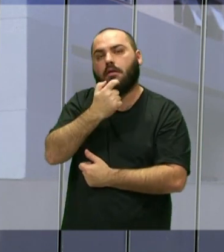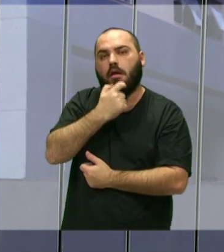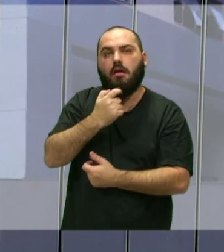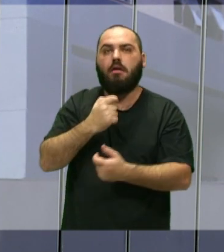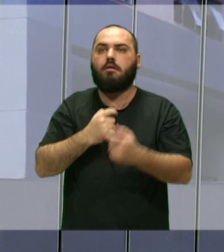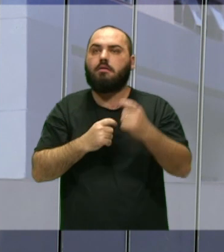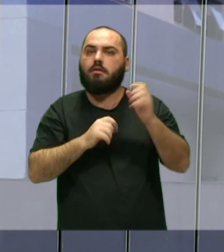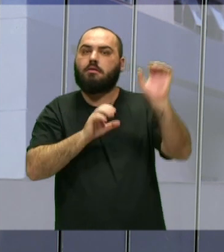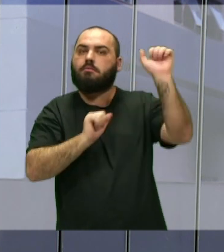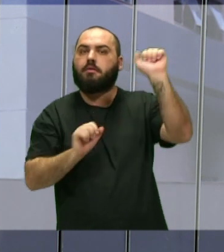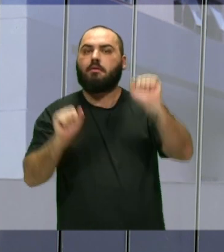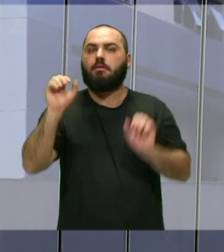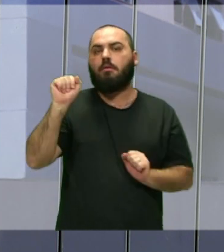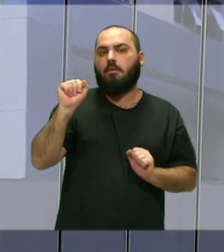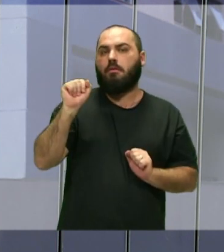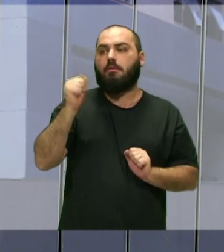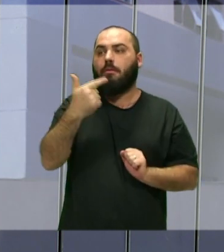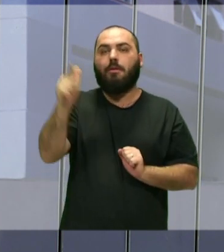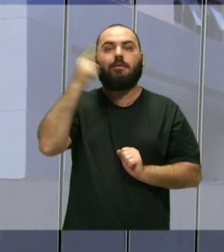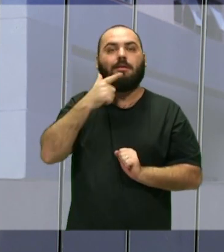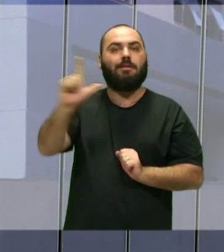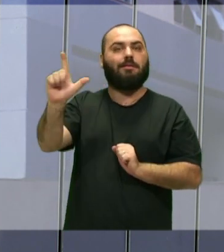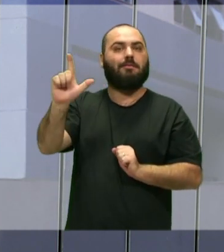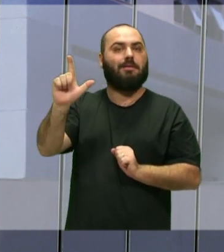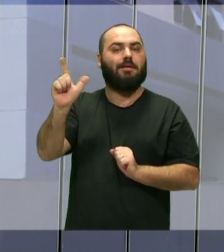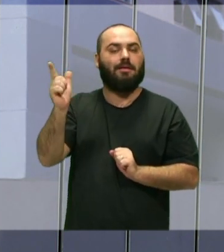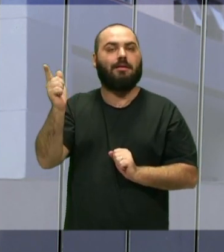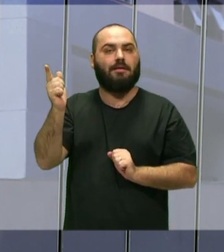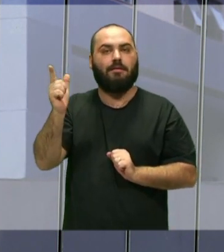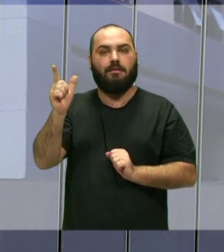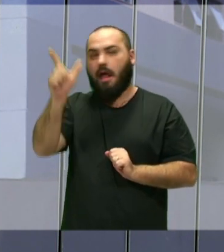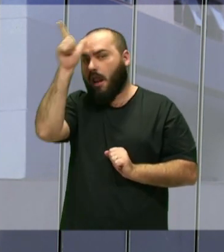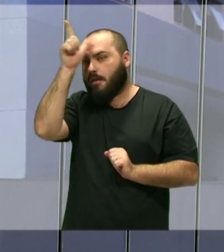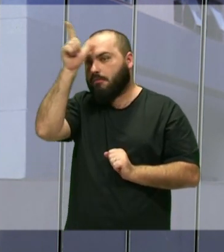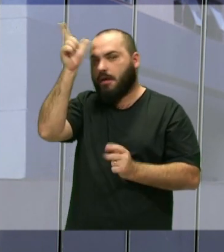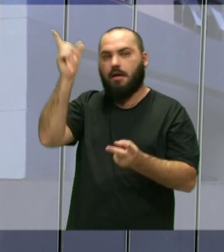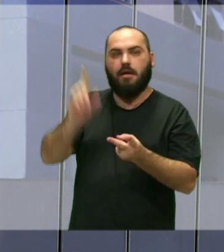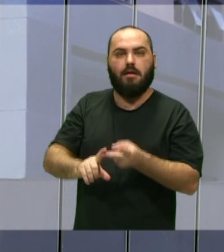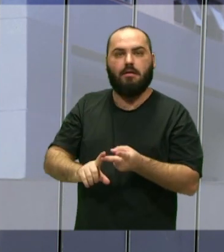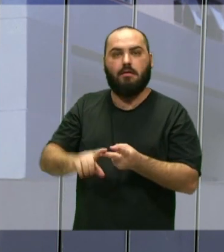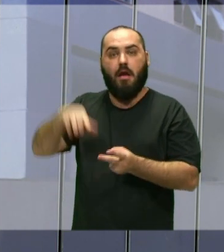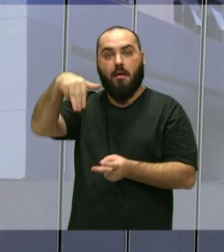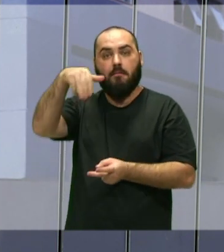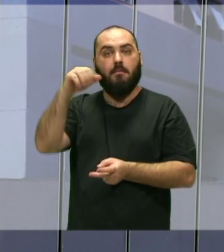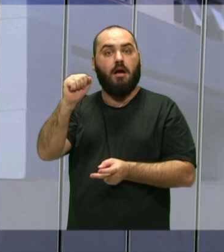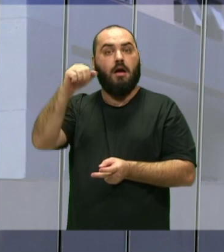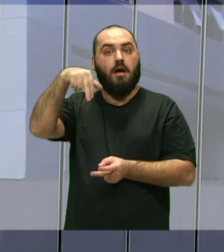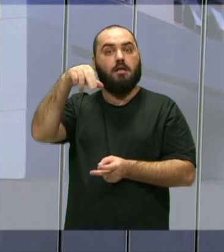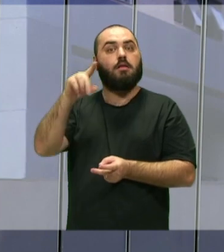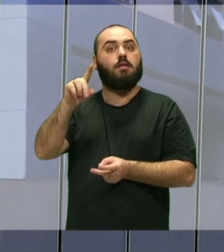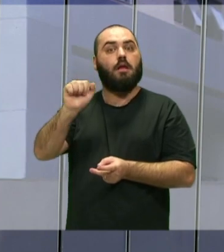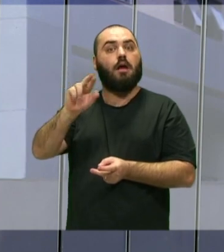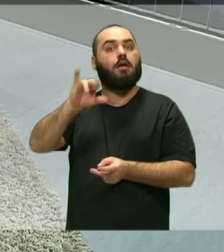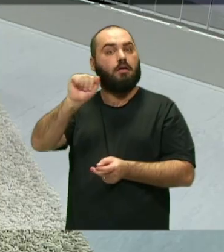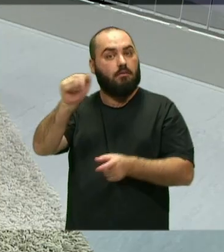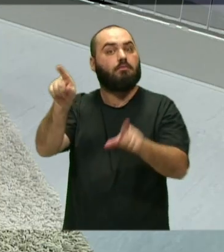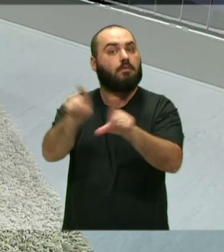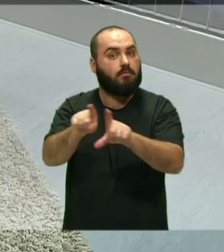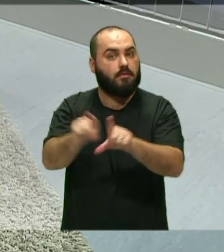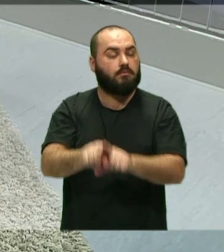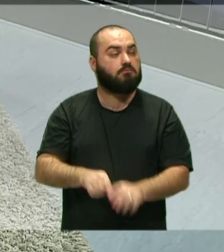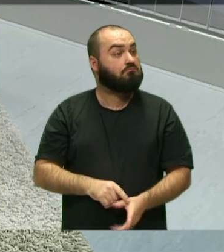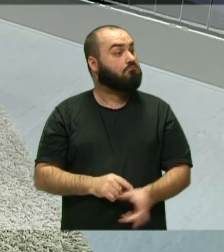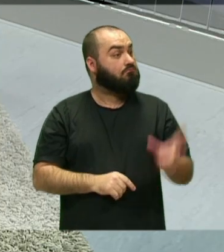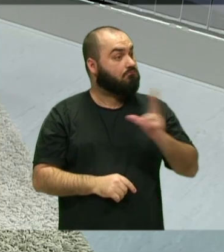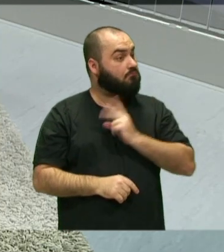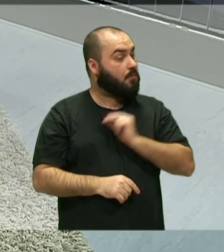espanhol, outra língua aí que, como o alemão ou mandarim até, né. Ah, que legal, interessante. E